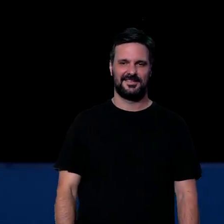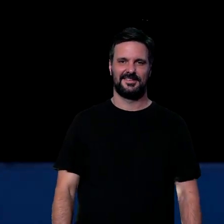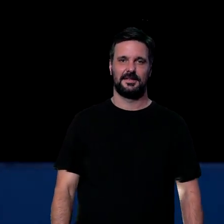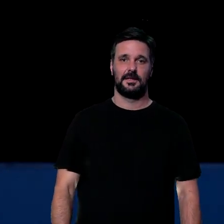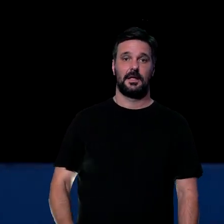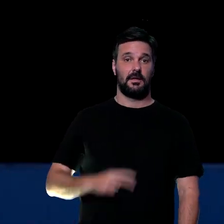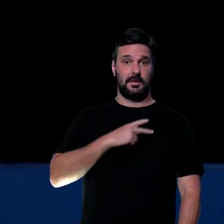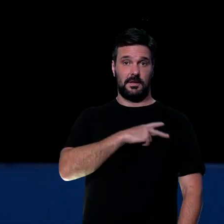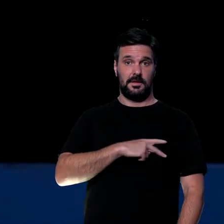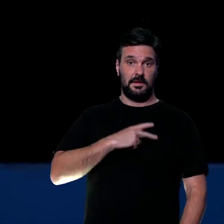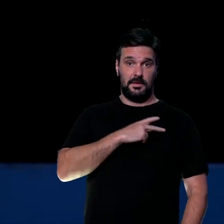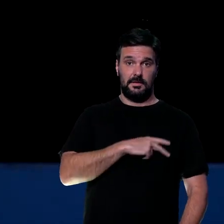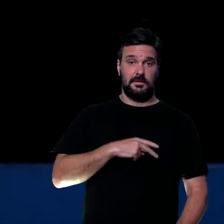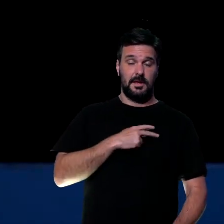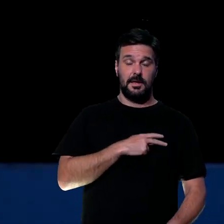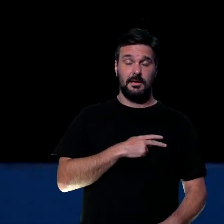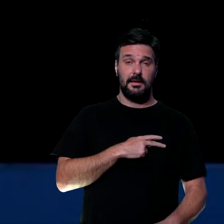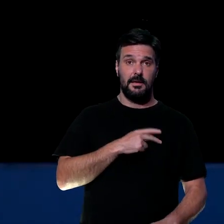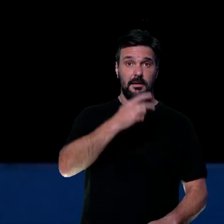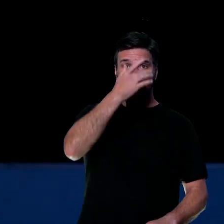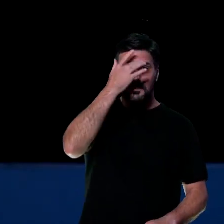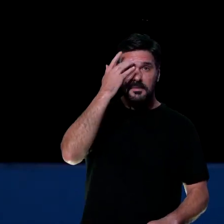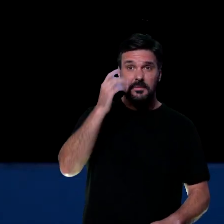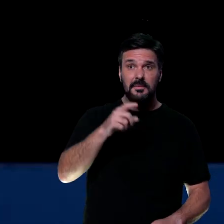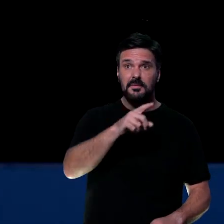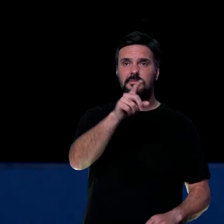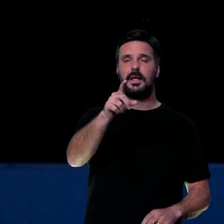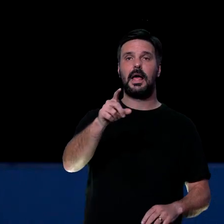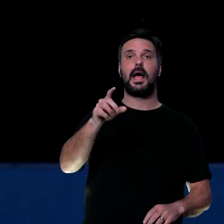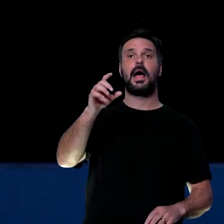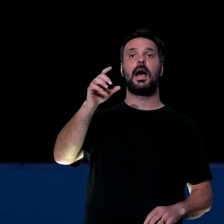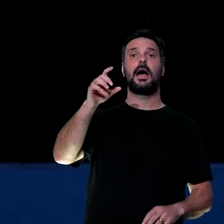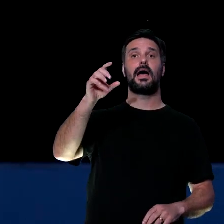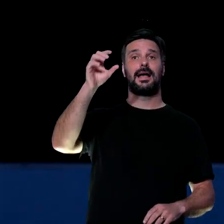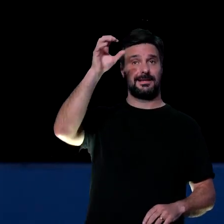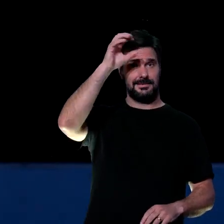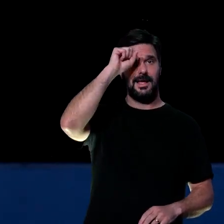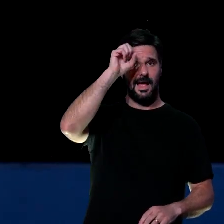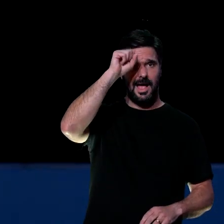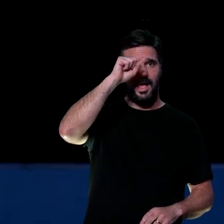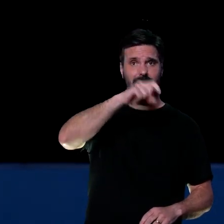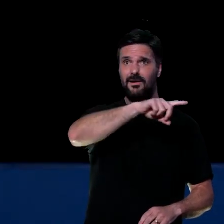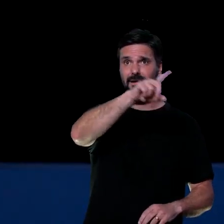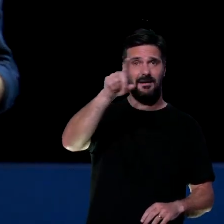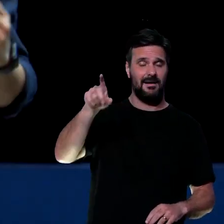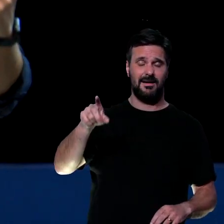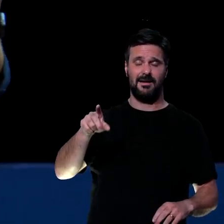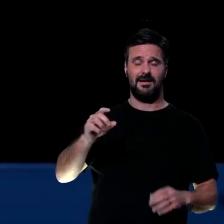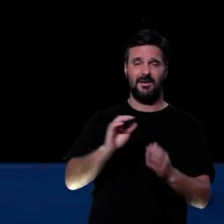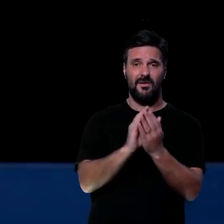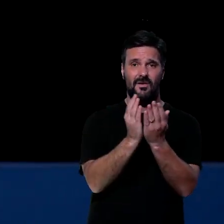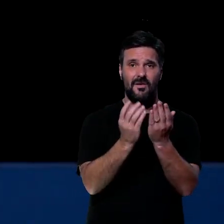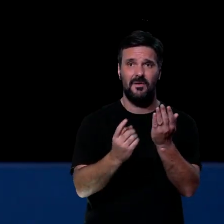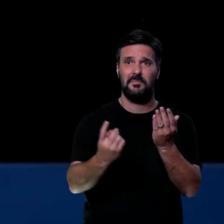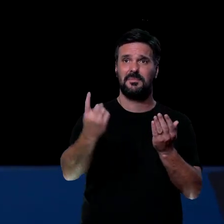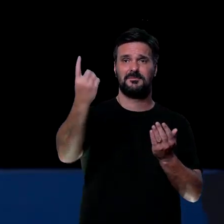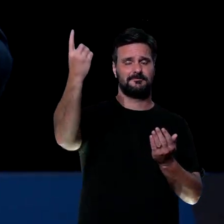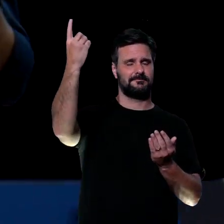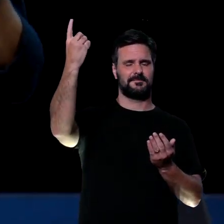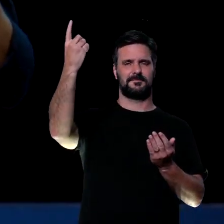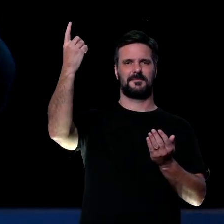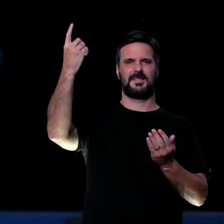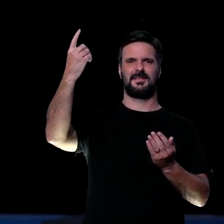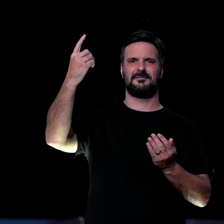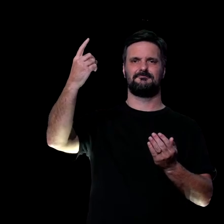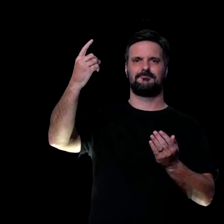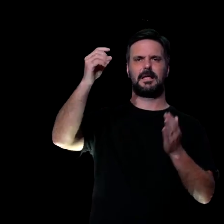O que Paulo está falando é, gente, vocês já sabem, agora façam. A palavra de Deus, a gente costuma dizer, ela é